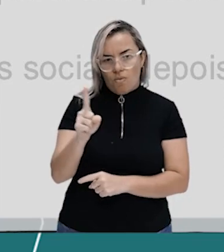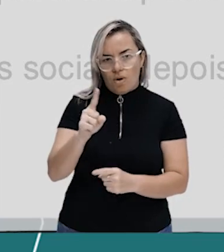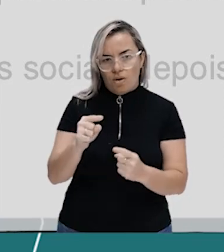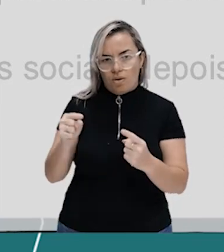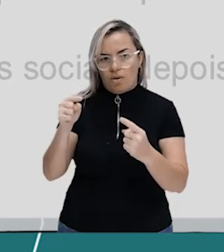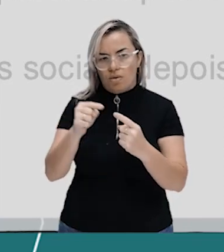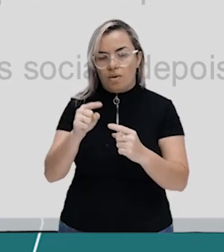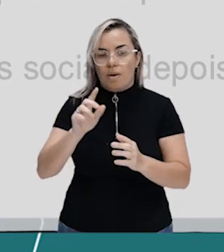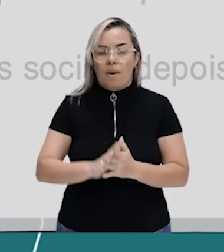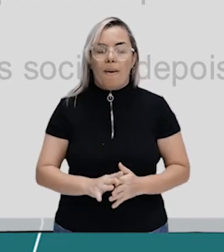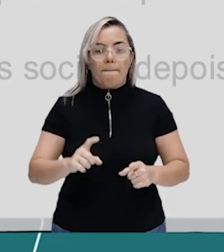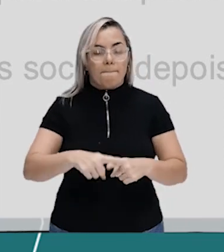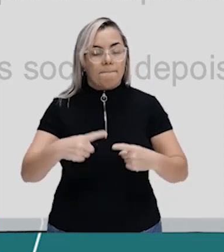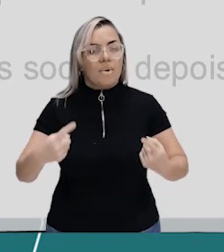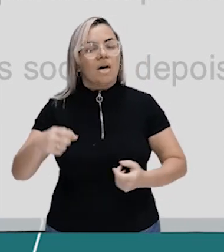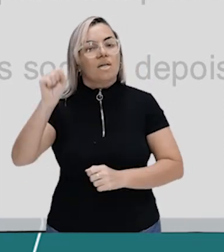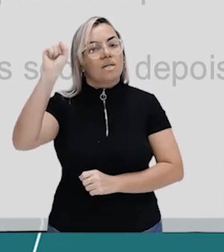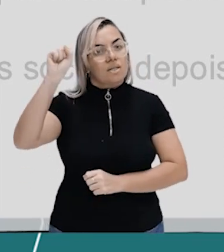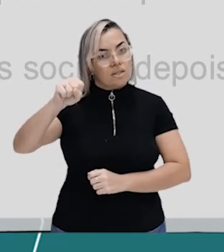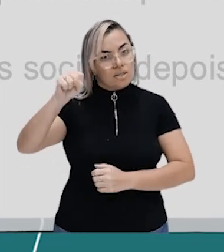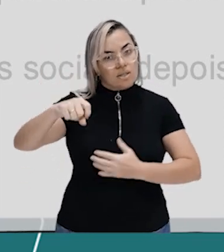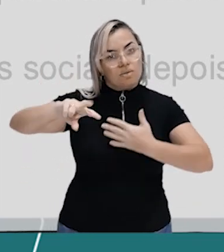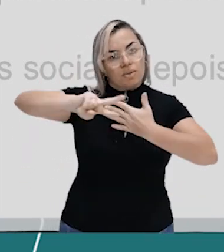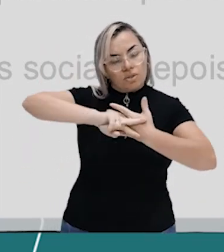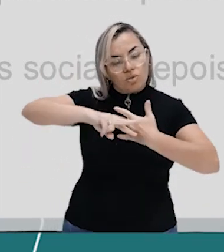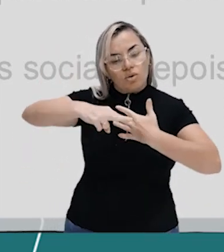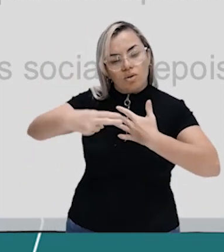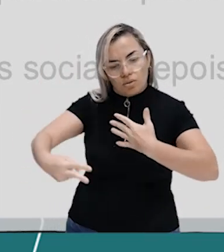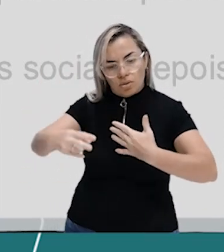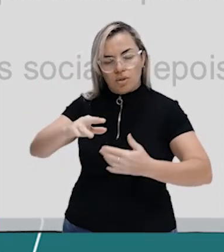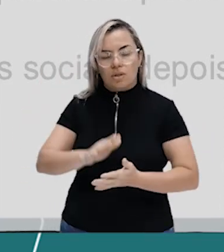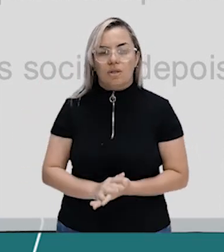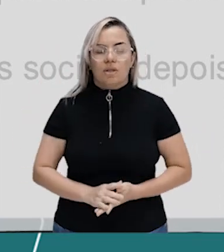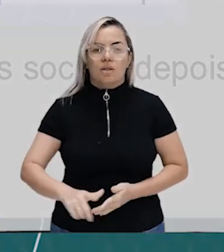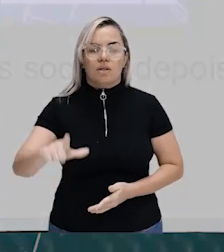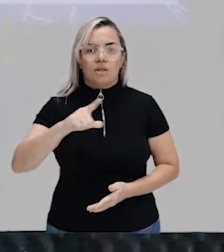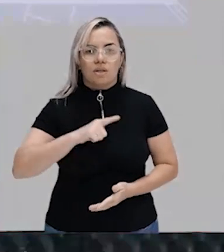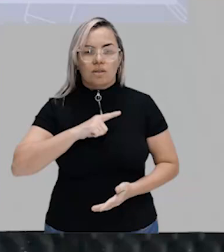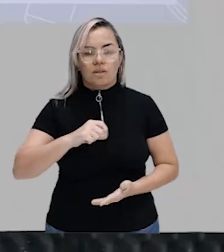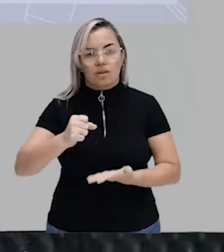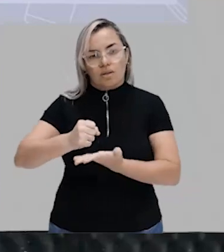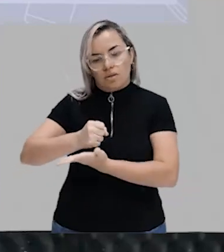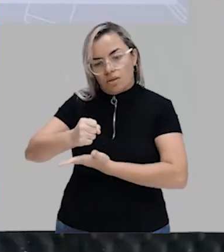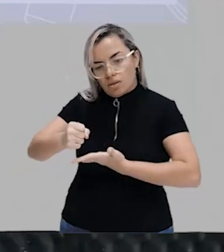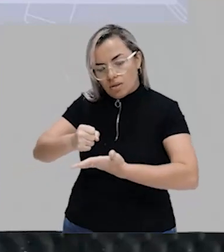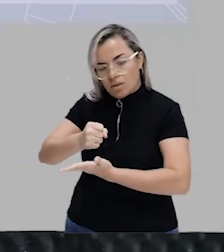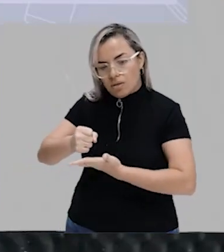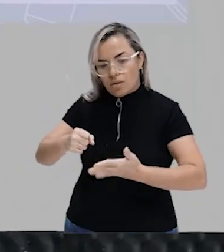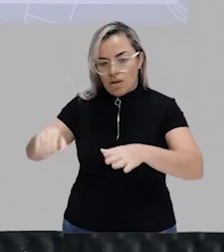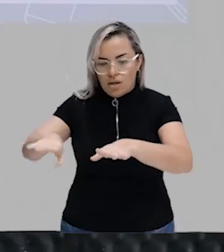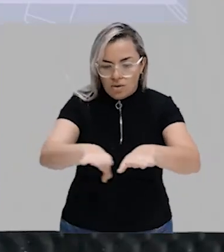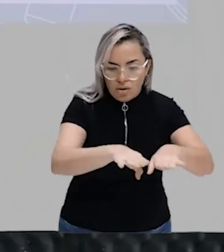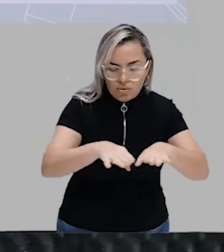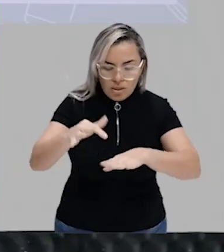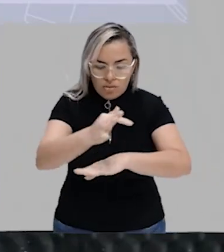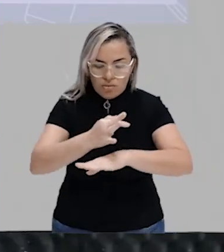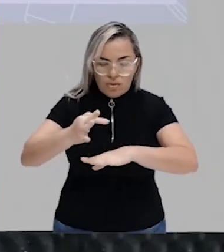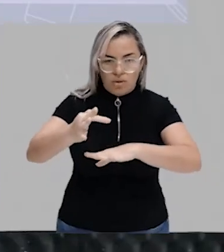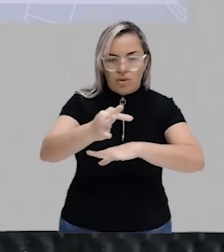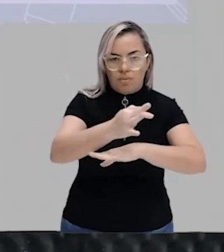suas consequências. Mas que tem como base a igualdade formal entre os indivíduos que a compõem.